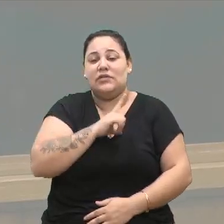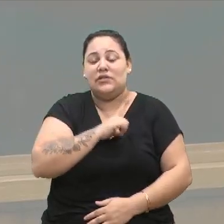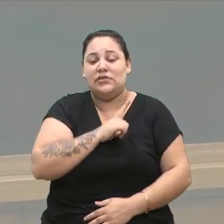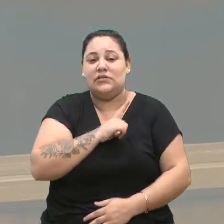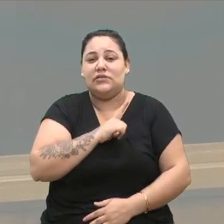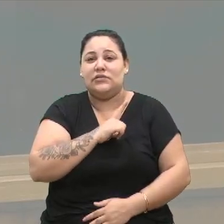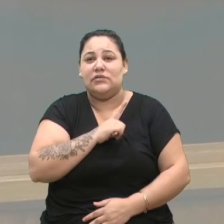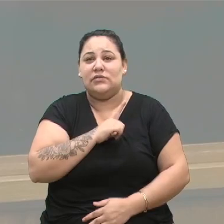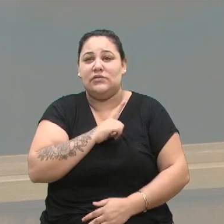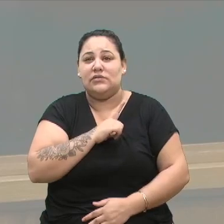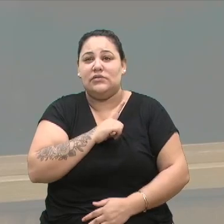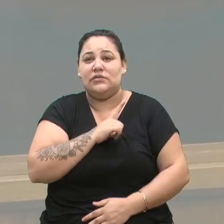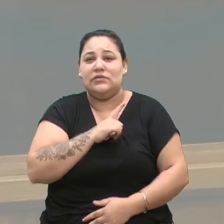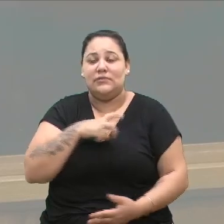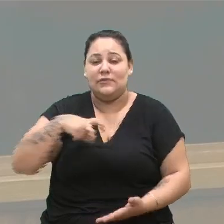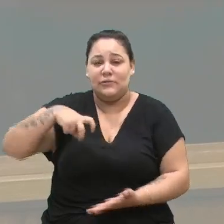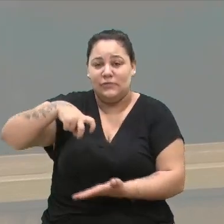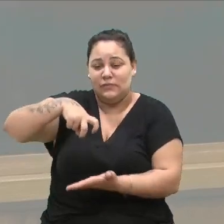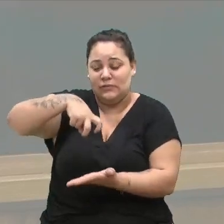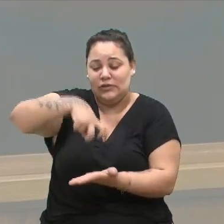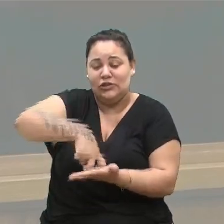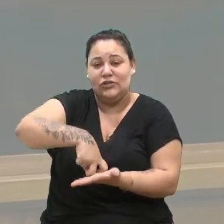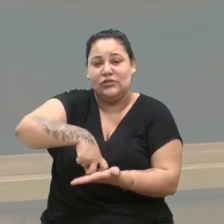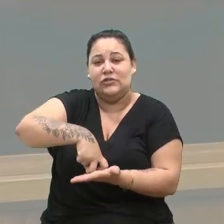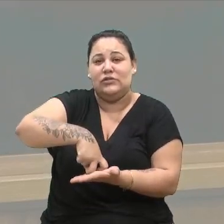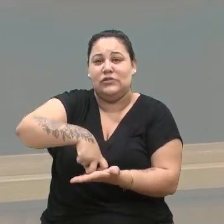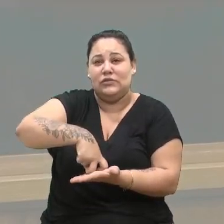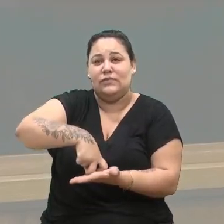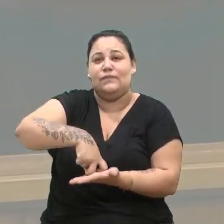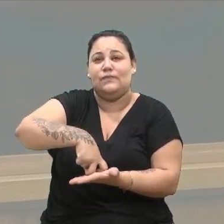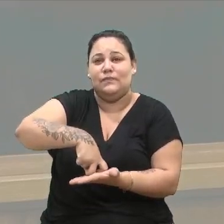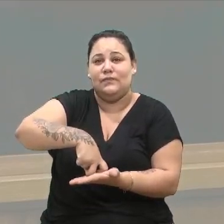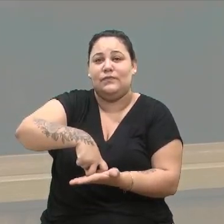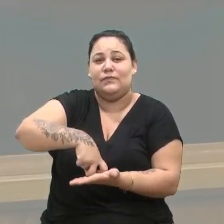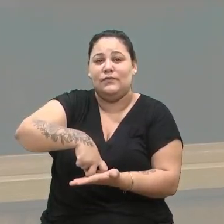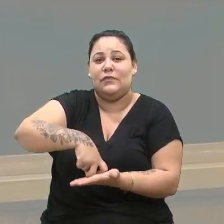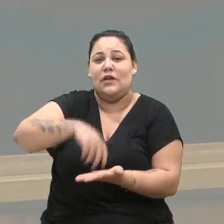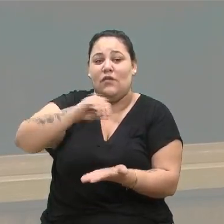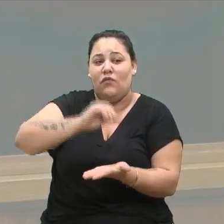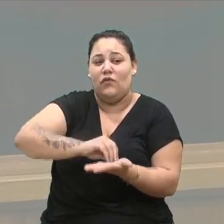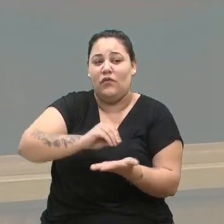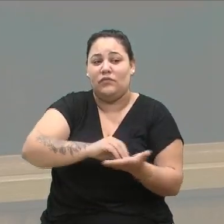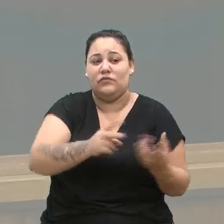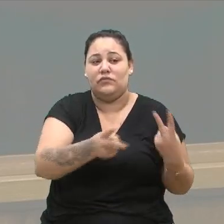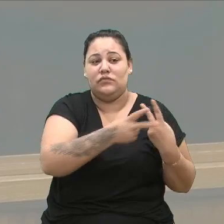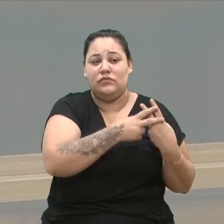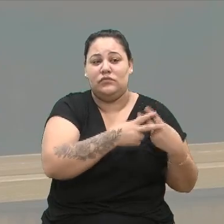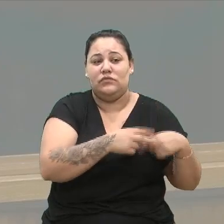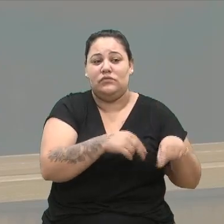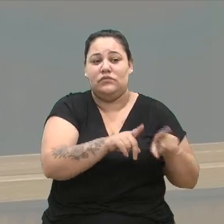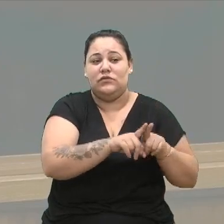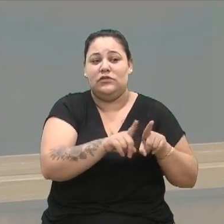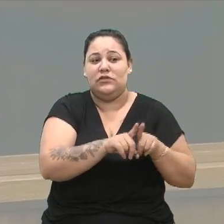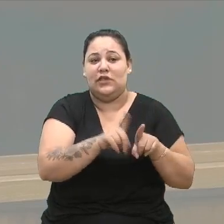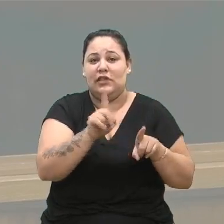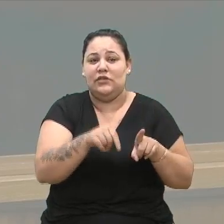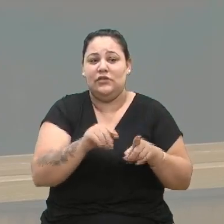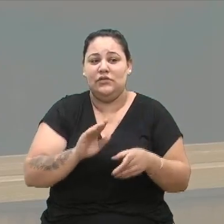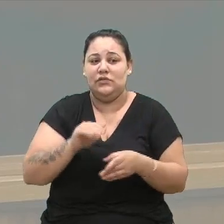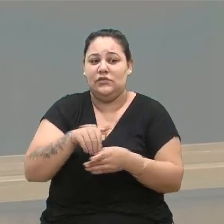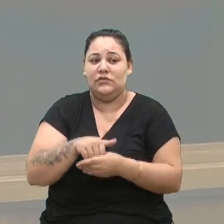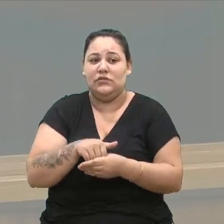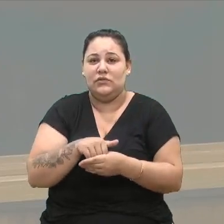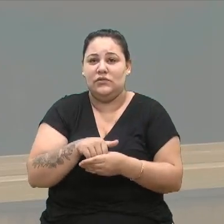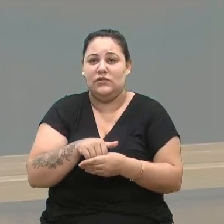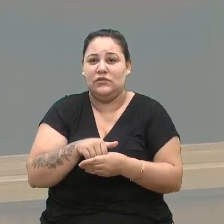punidade de pessoas, de bandido, como falam, em outros momentos voto para liberar. Então, parece que tem